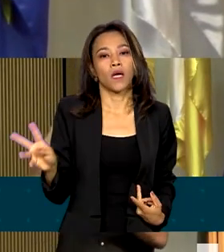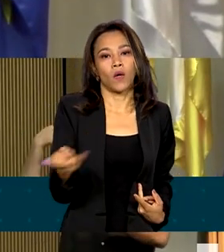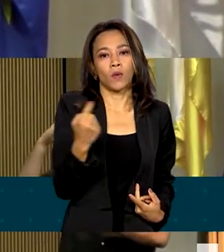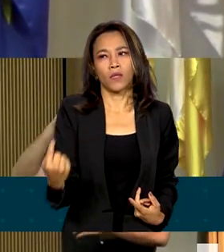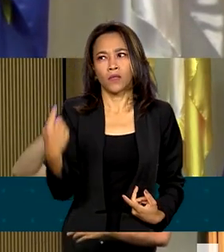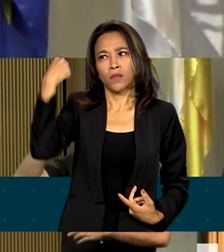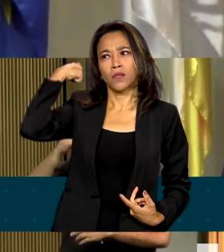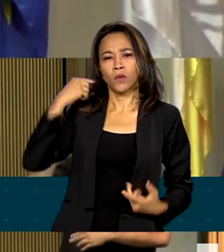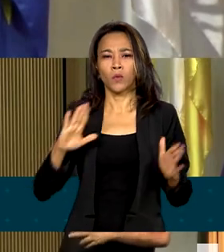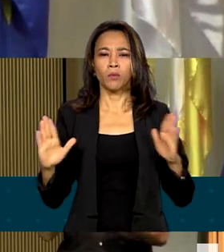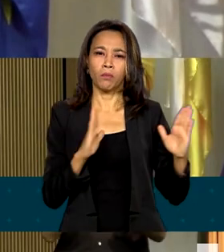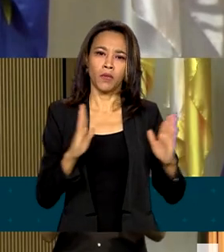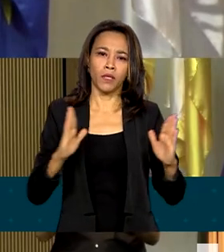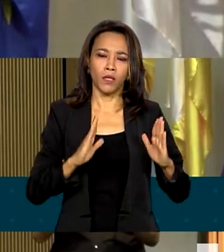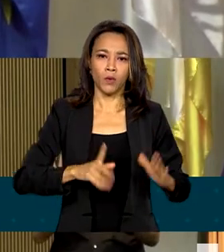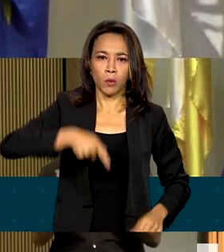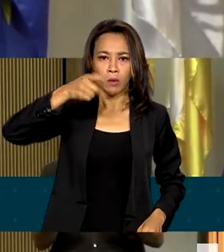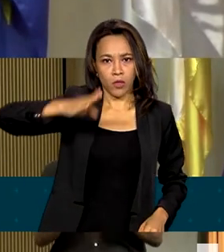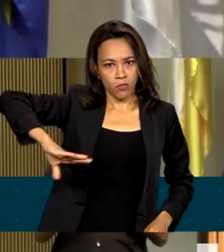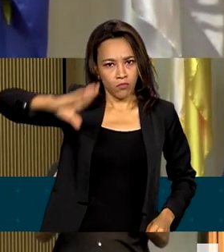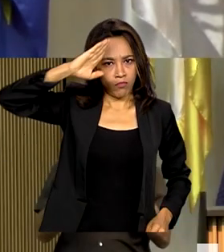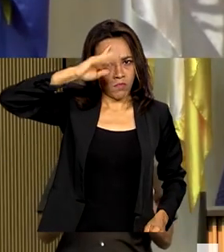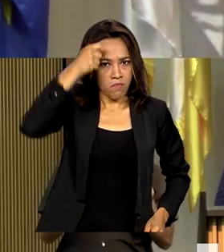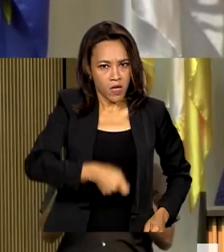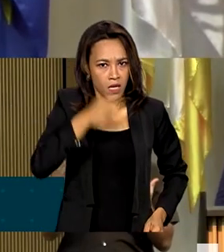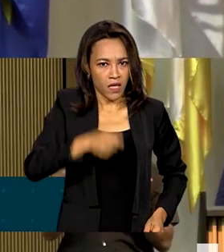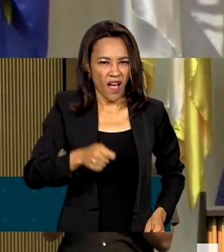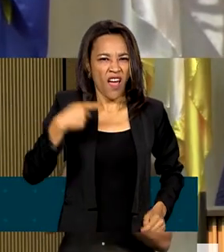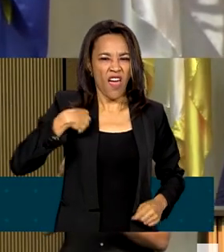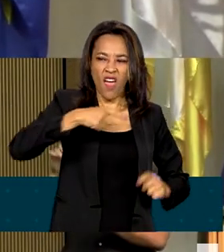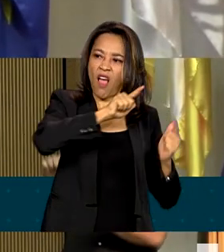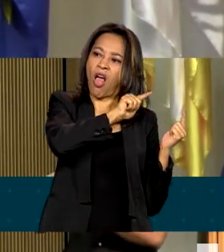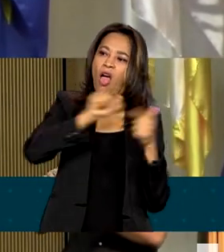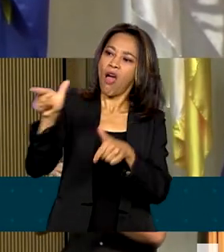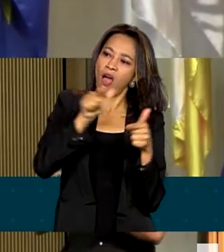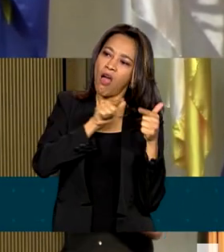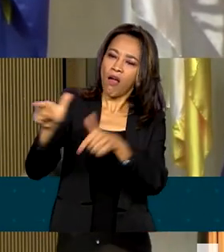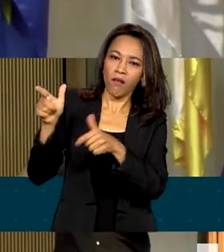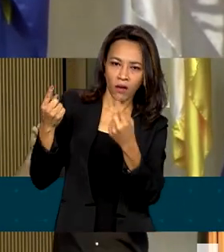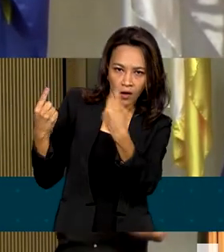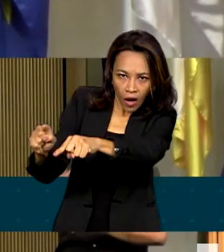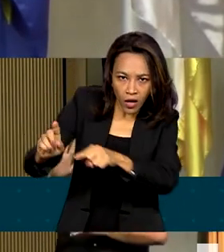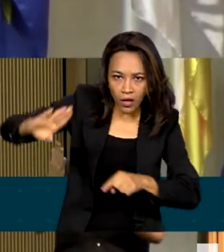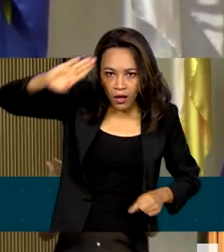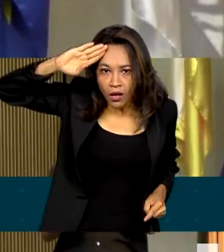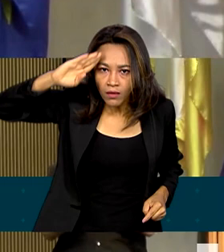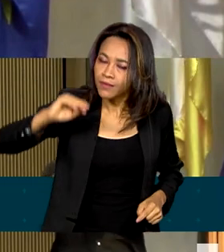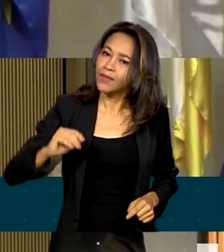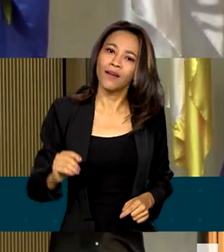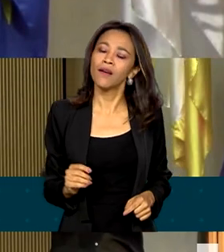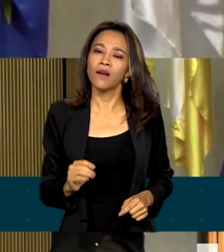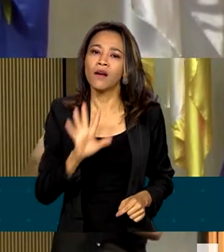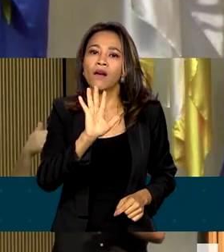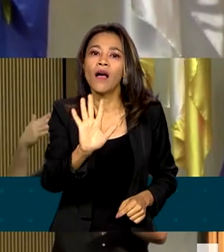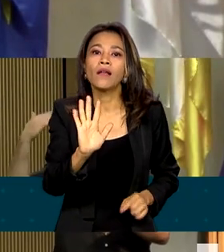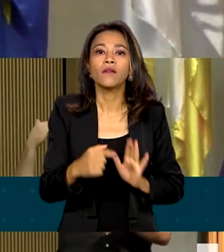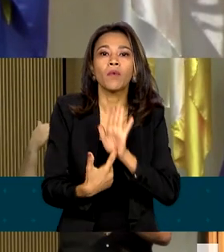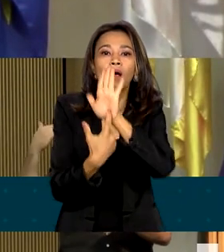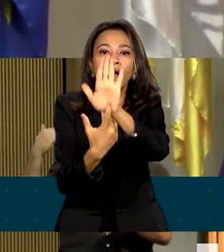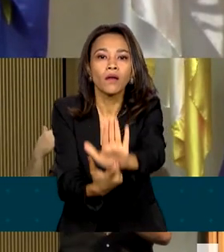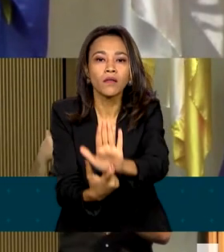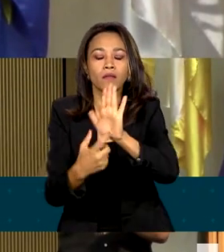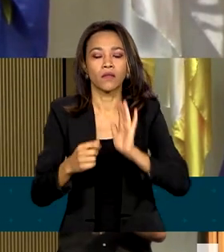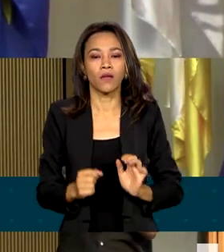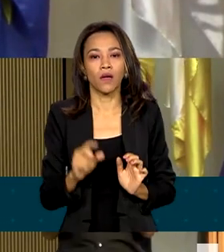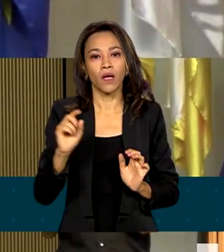civil militar brasileira não significa, portanto, rechaçar as Forças Armadas, mas apontar para um período da história que todos, sem